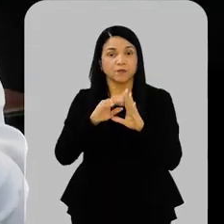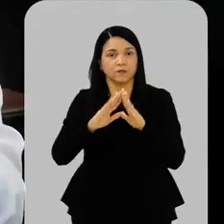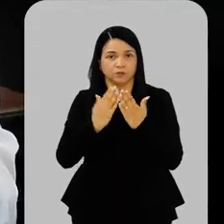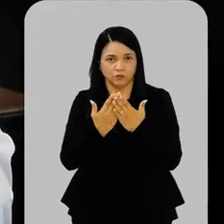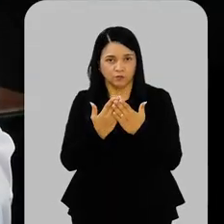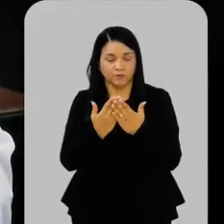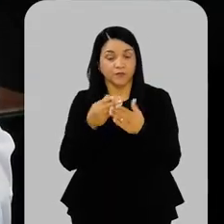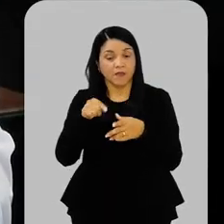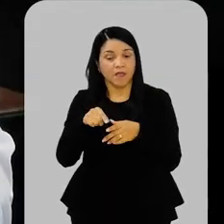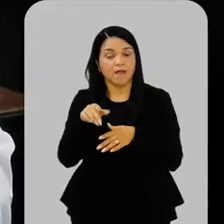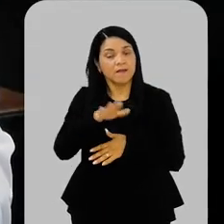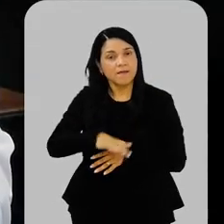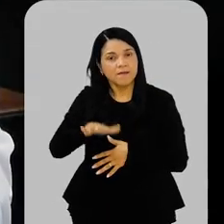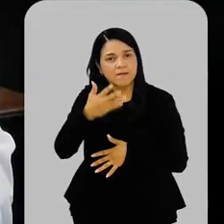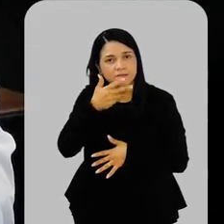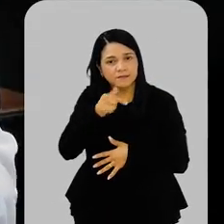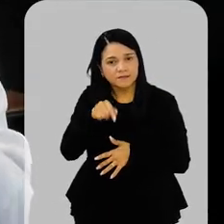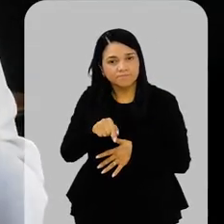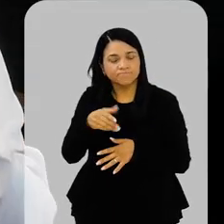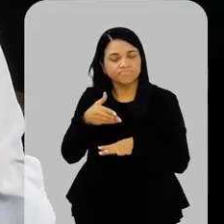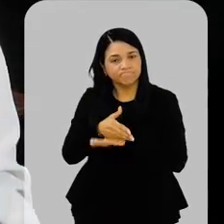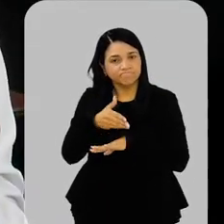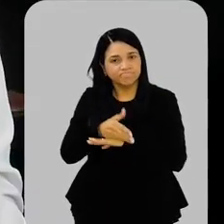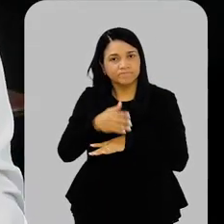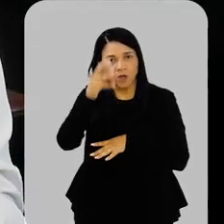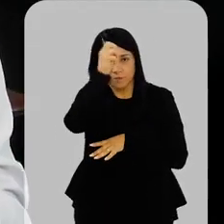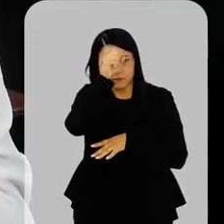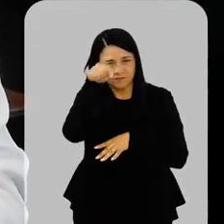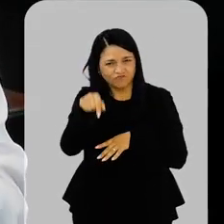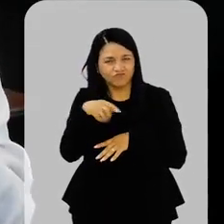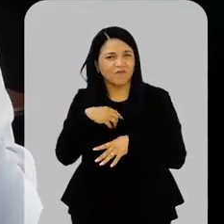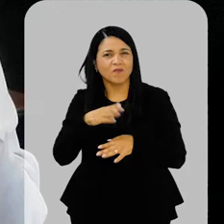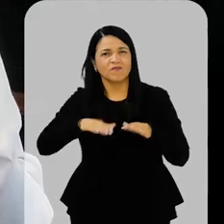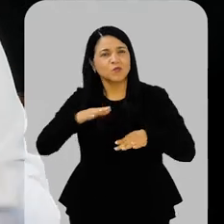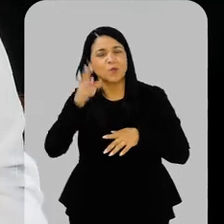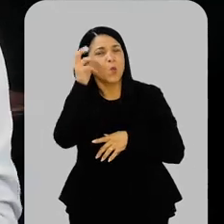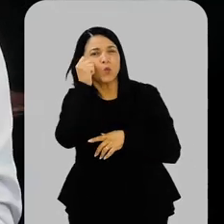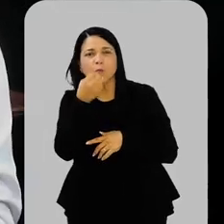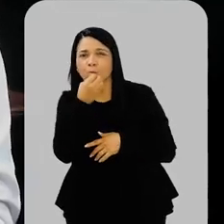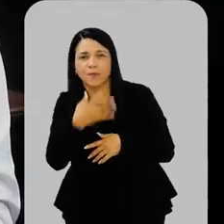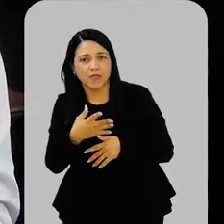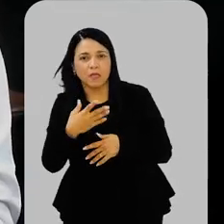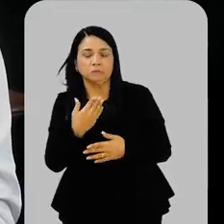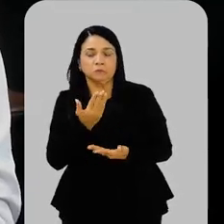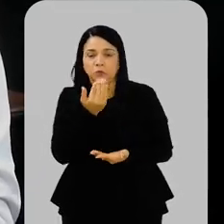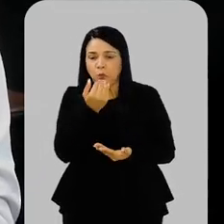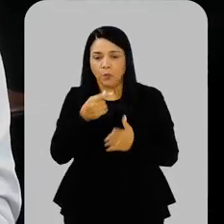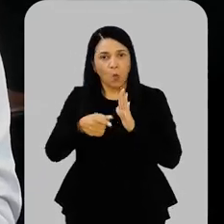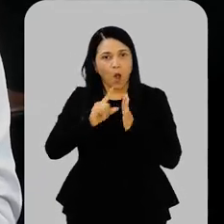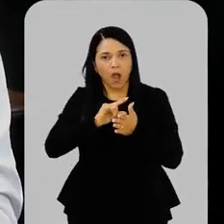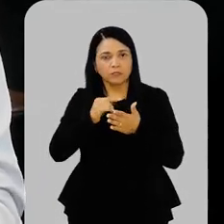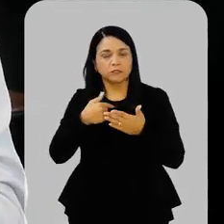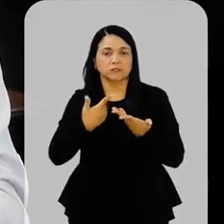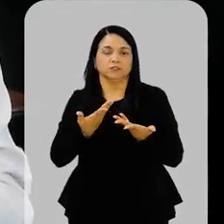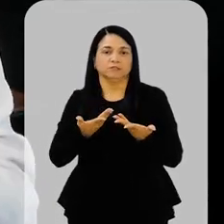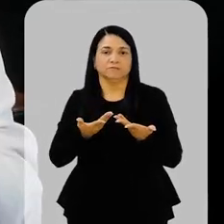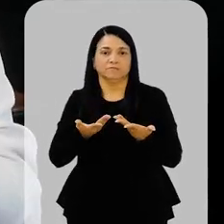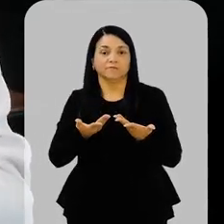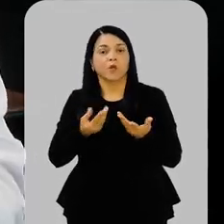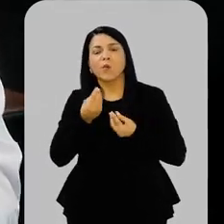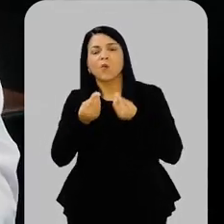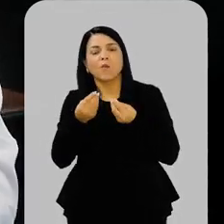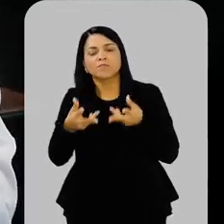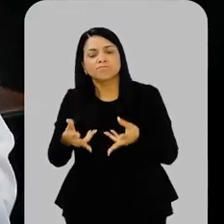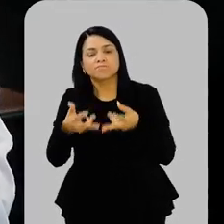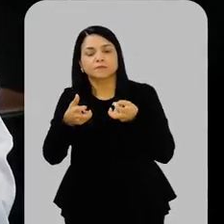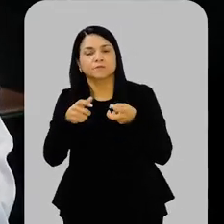criança que vai participar daquele aprendizado, ela não dormiu direito, ela muitas vezes não se alimentou antes de ir para a escola, o